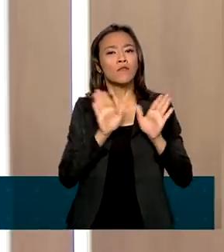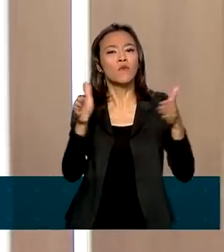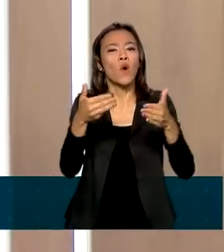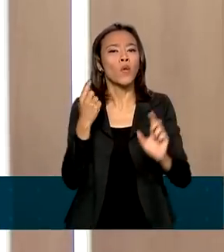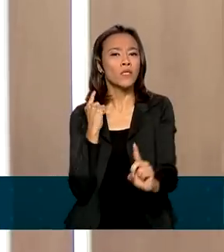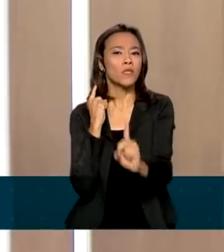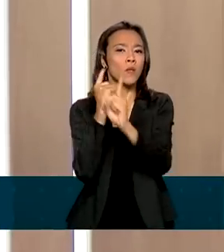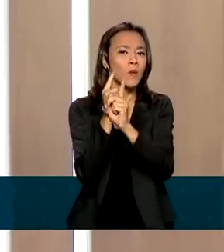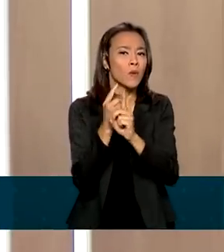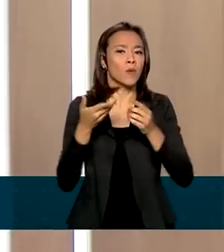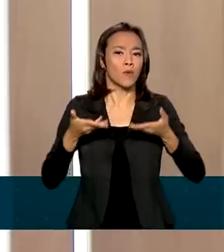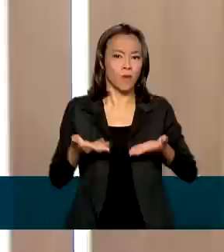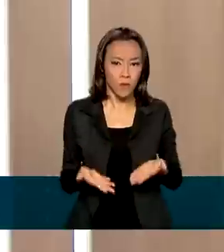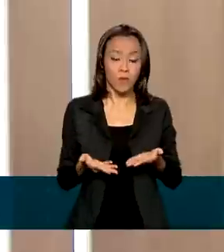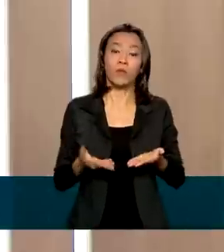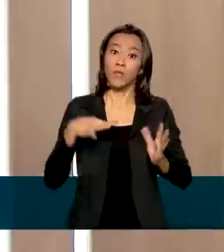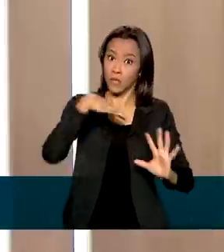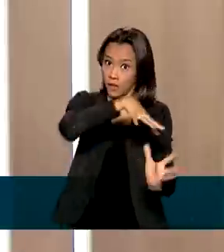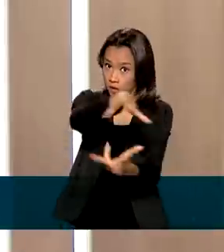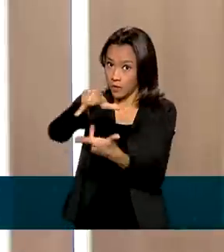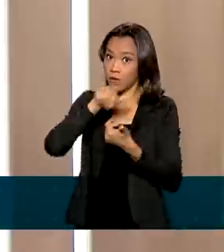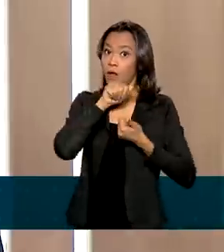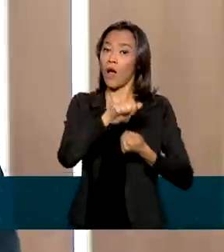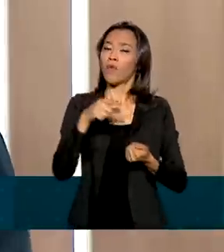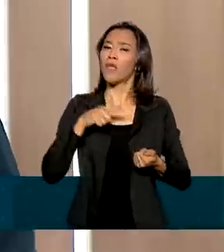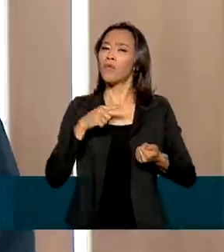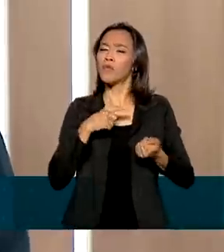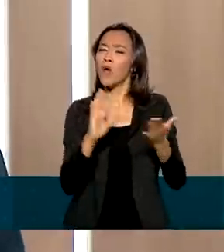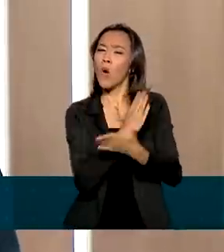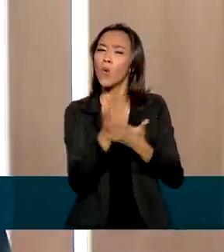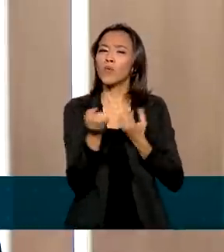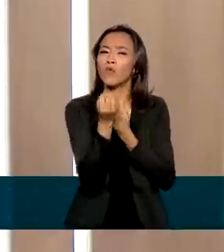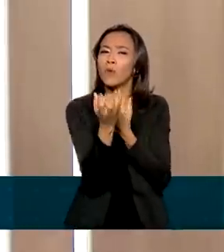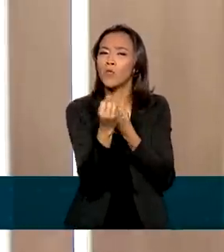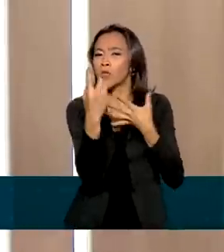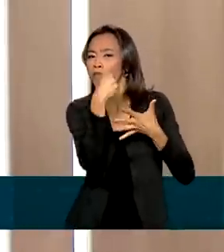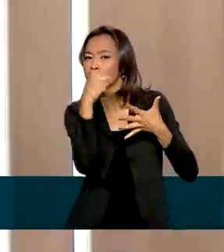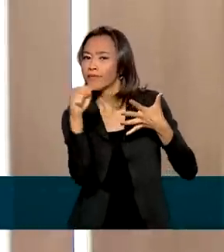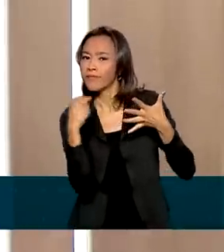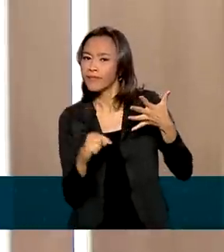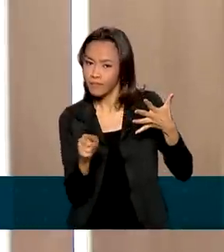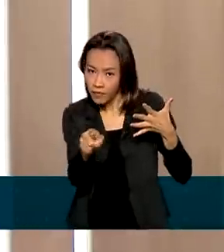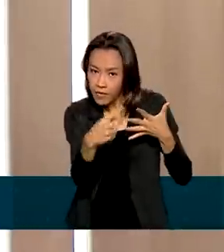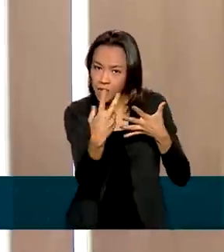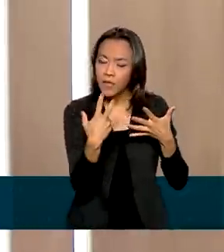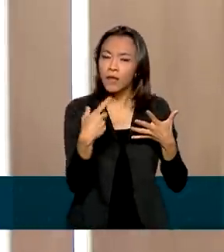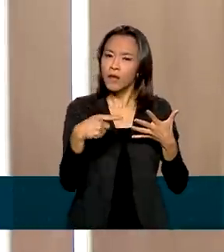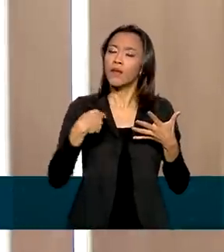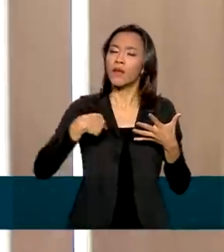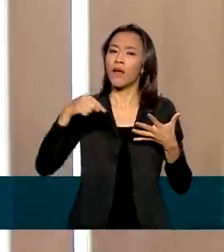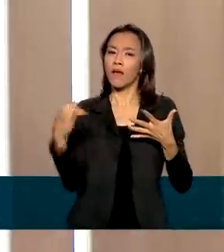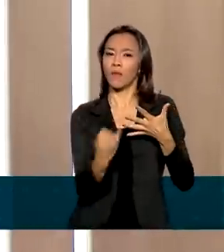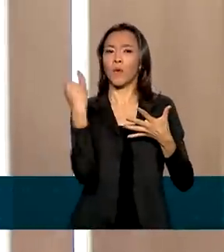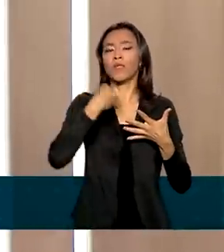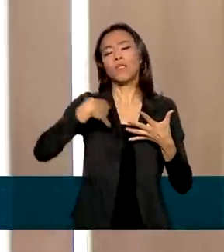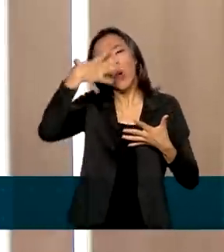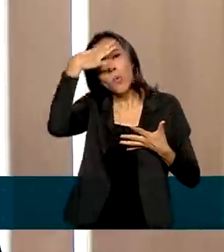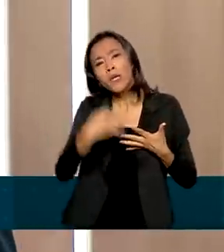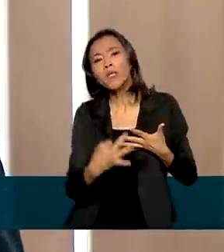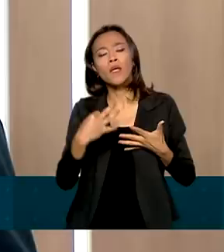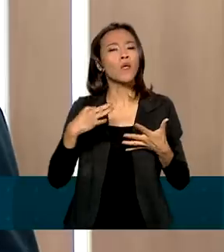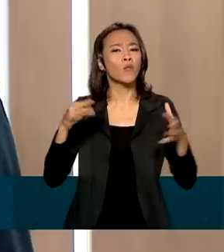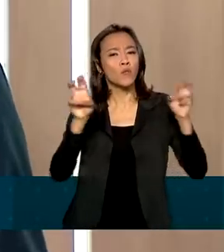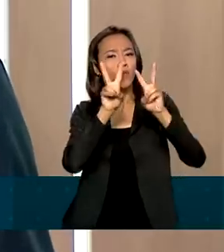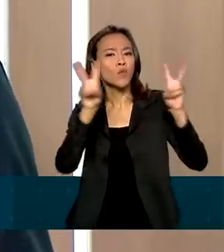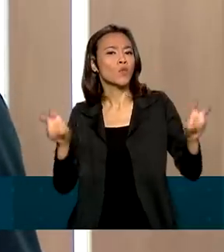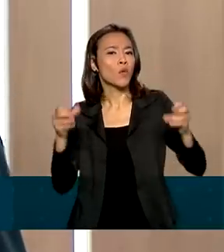verdade, de cooperação internacional, nós trouxemos algumas informações para você, telespectador, que podem ser úteis para compreender do que trata